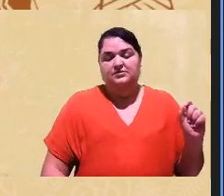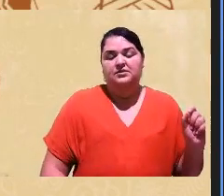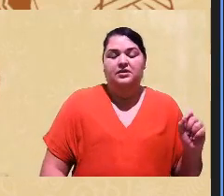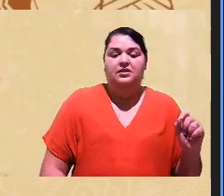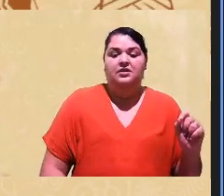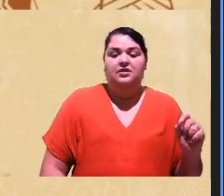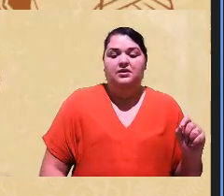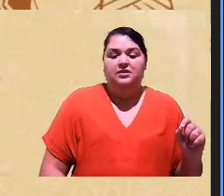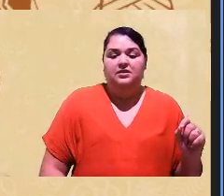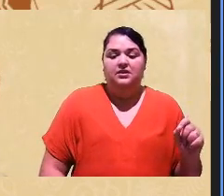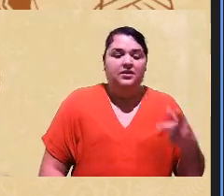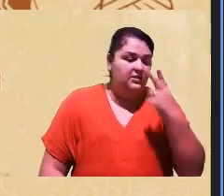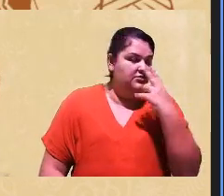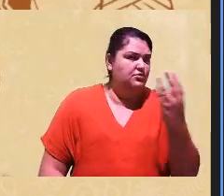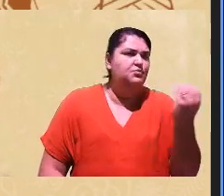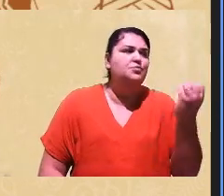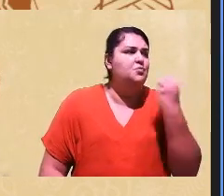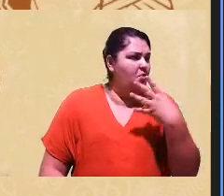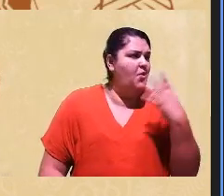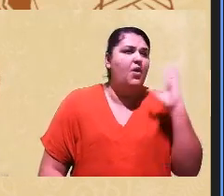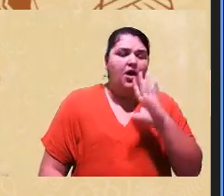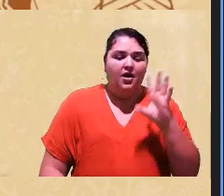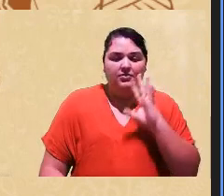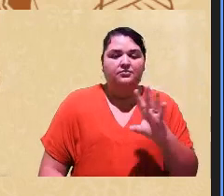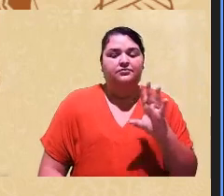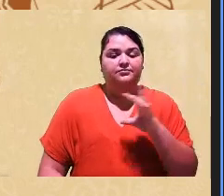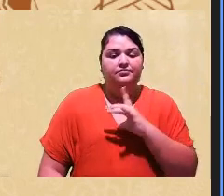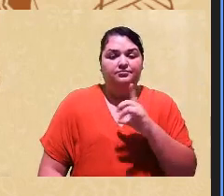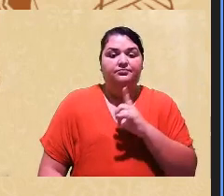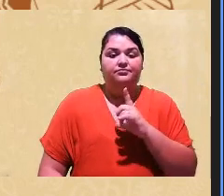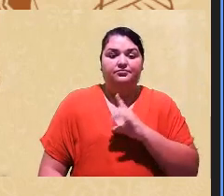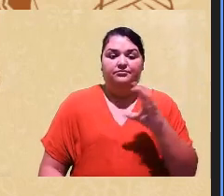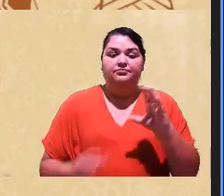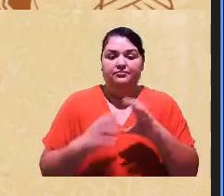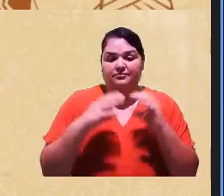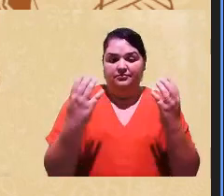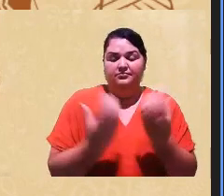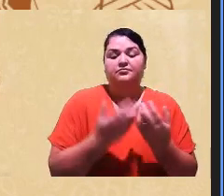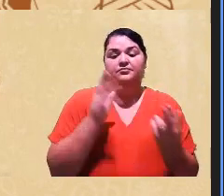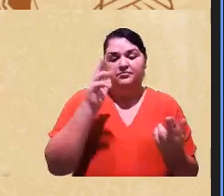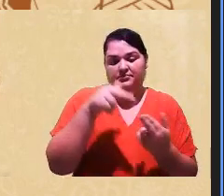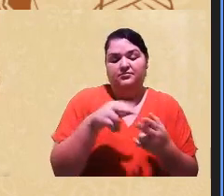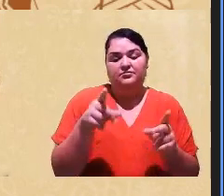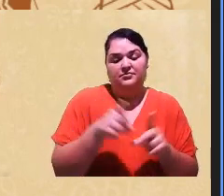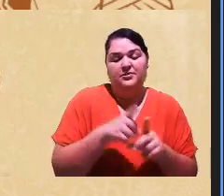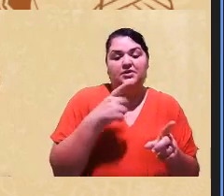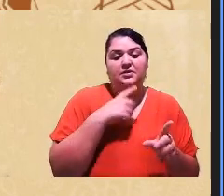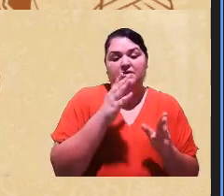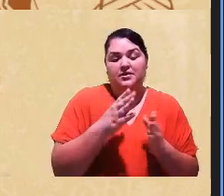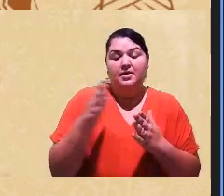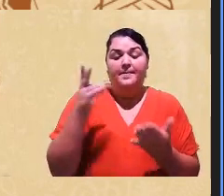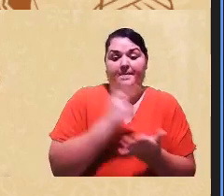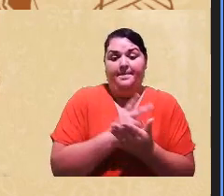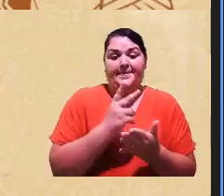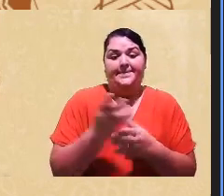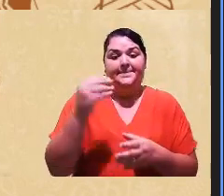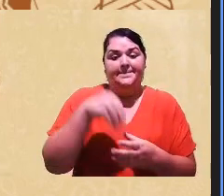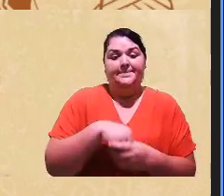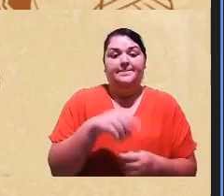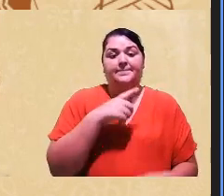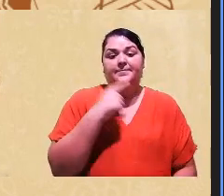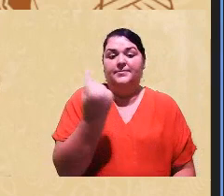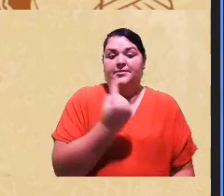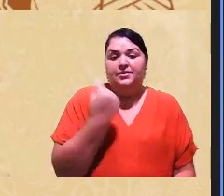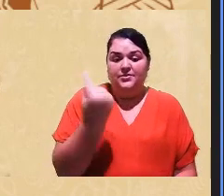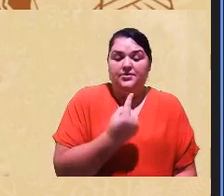eu acho que isso é muito legal então nós temos sim as singularidades regionais dentro das regionais nós temos as singularidades do interior